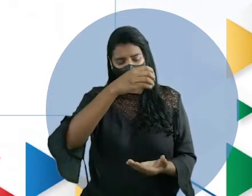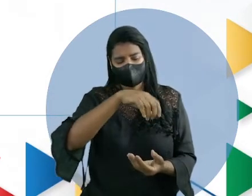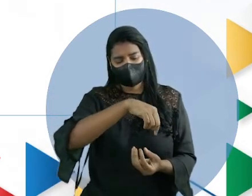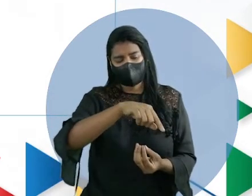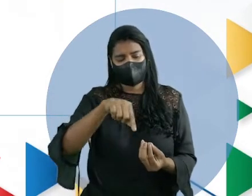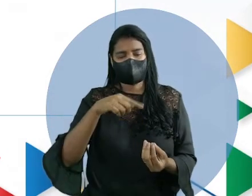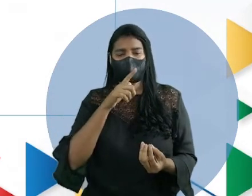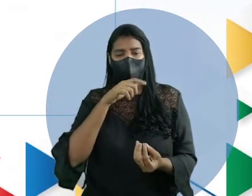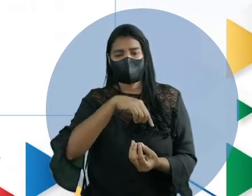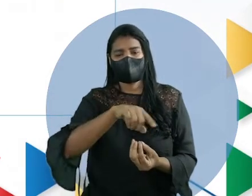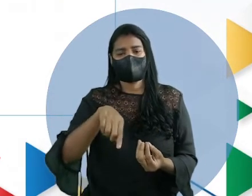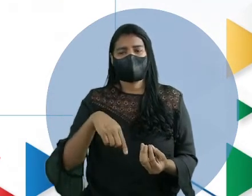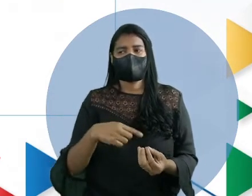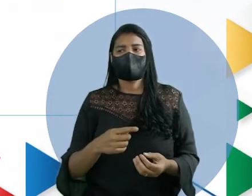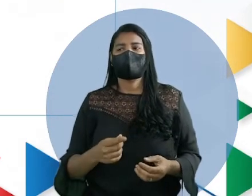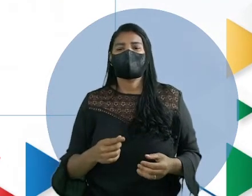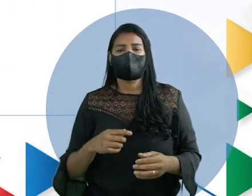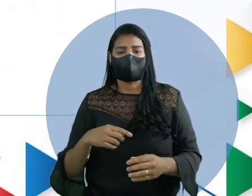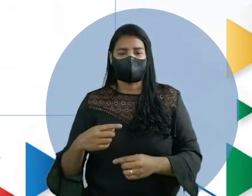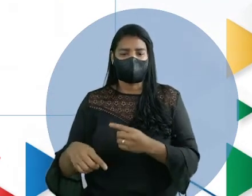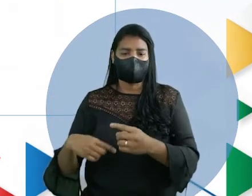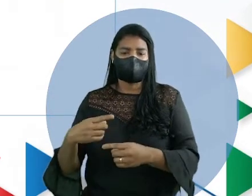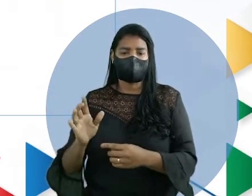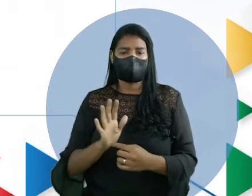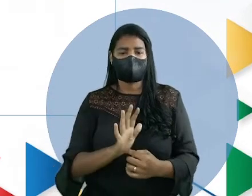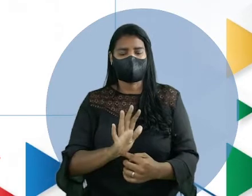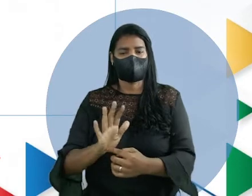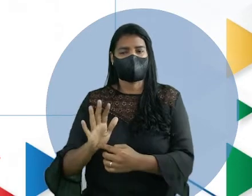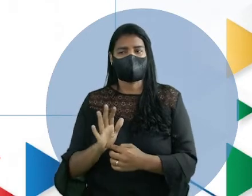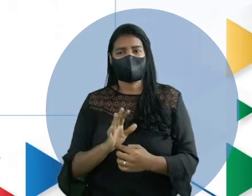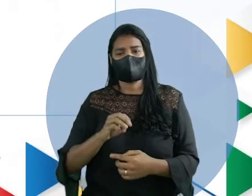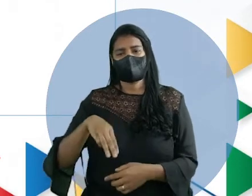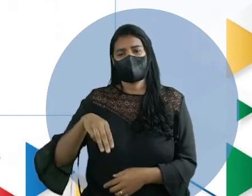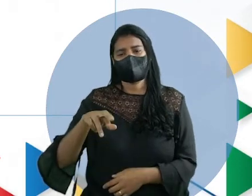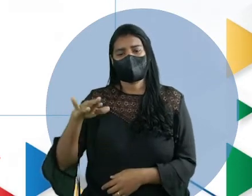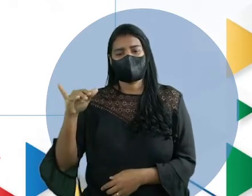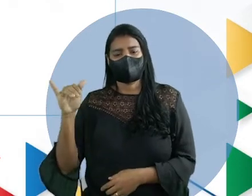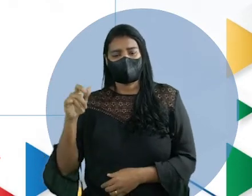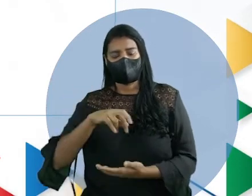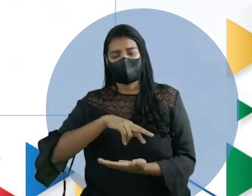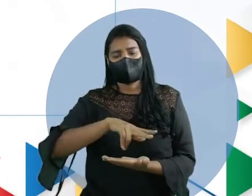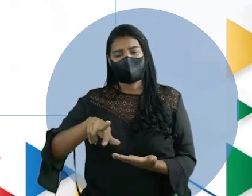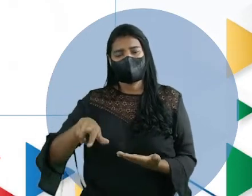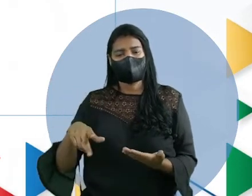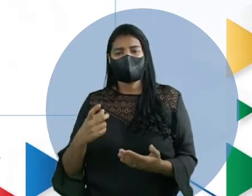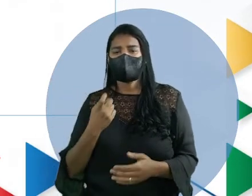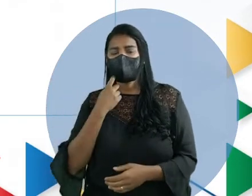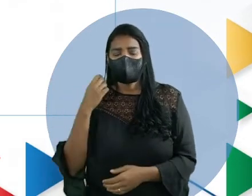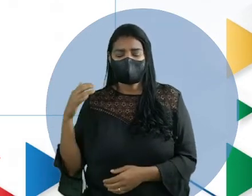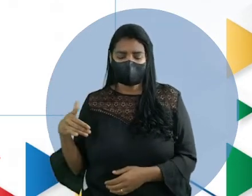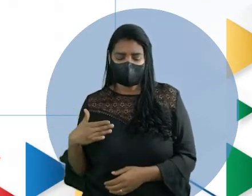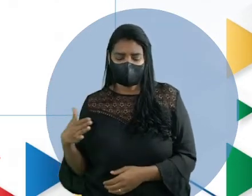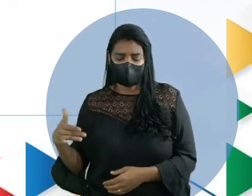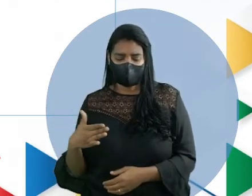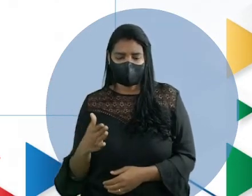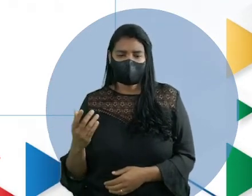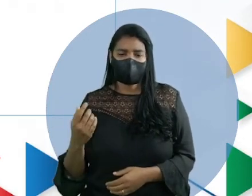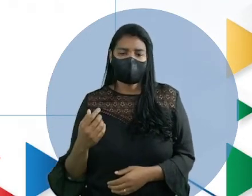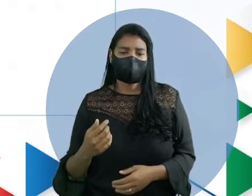uma das maiores colônias reprodutivas de aves marinhas e de variedades exóticas, gente. De espécies de peixes,